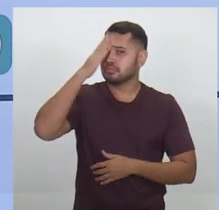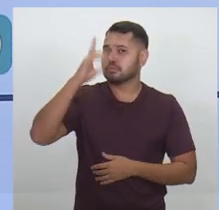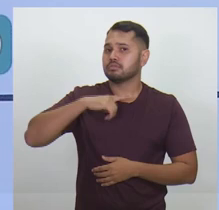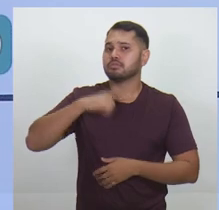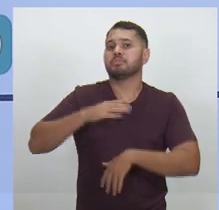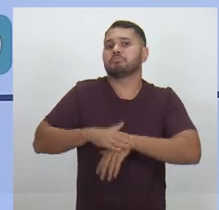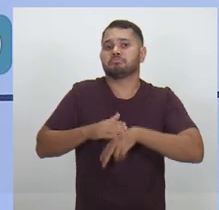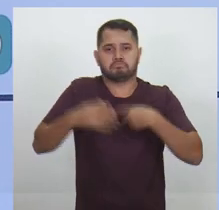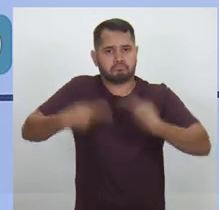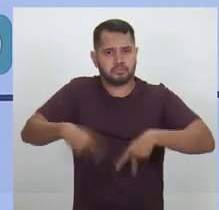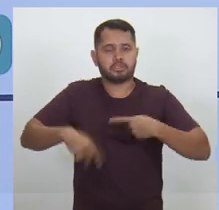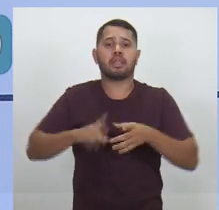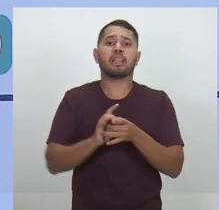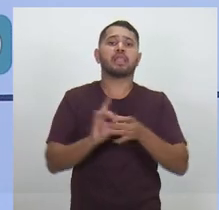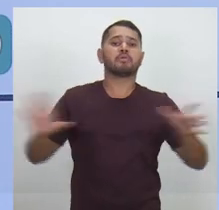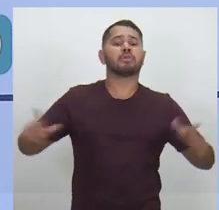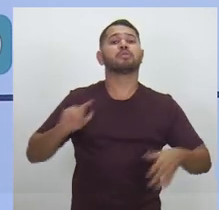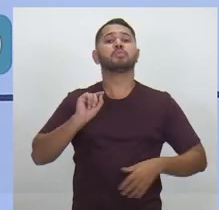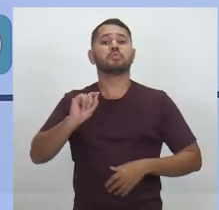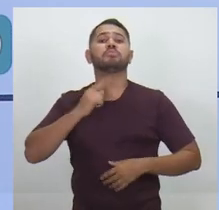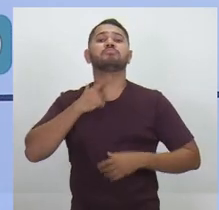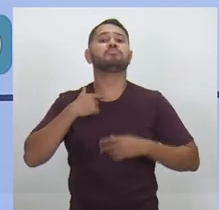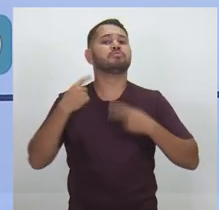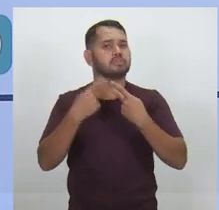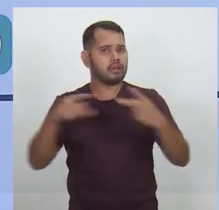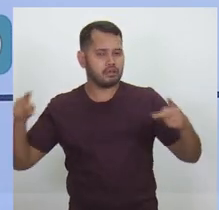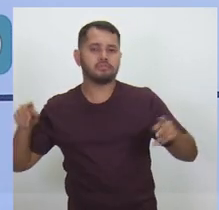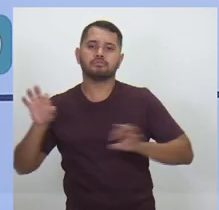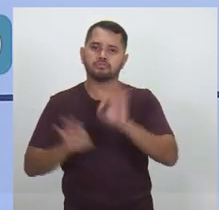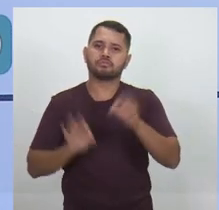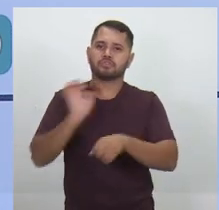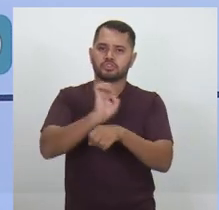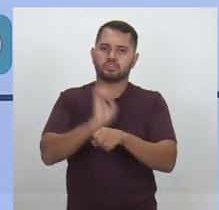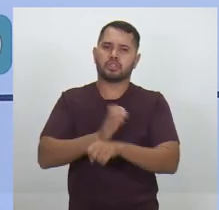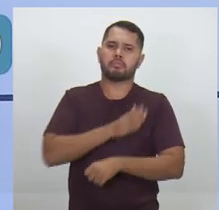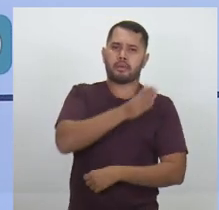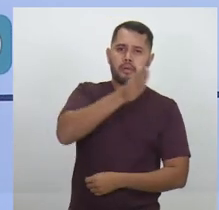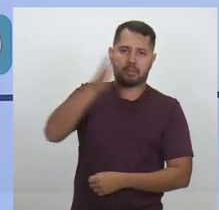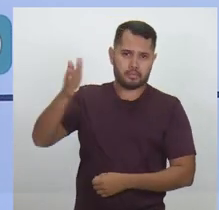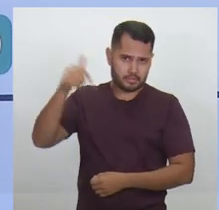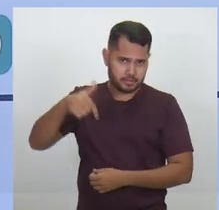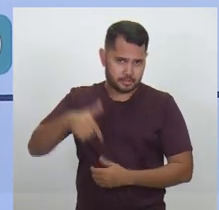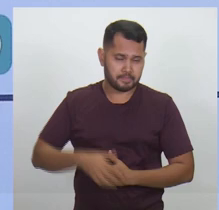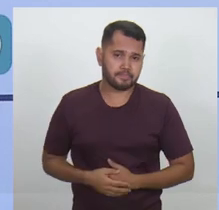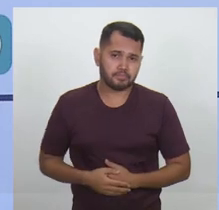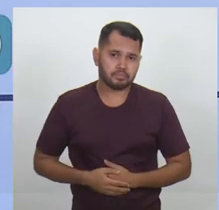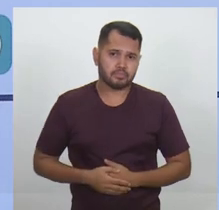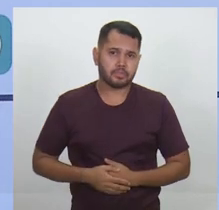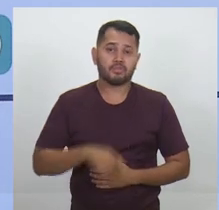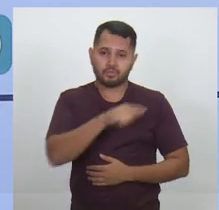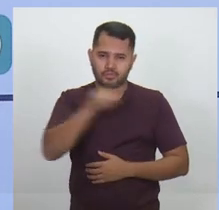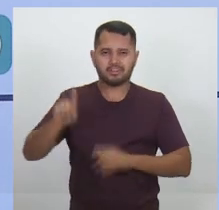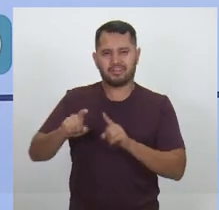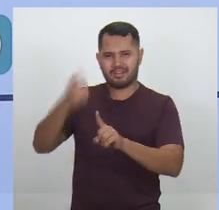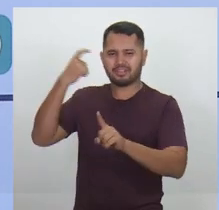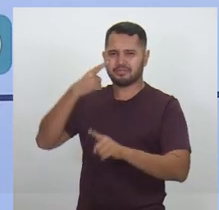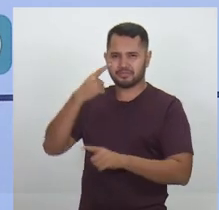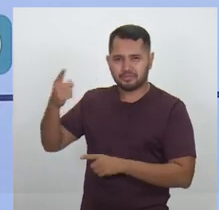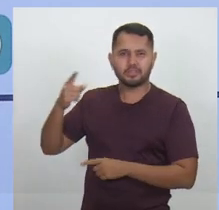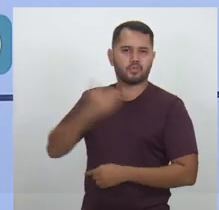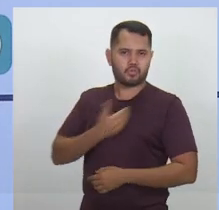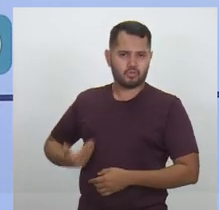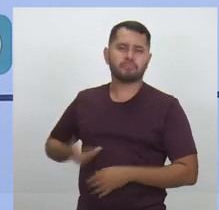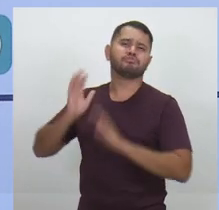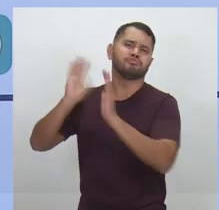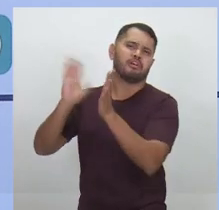independência e a liberdade para fazer o que tem que ser feito no estado do Amazonas. Quem passou pelo governo já deu sua